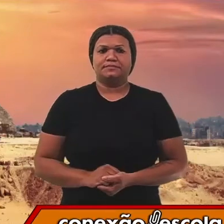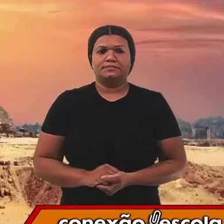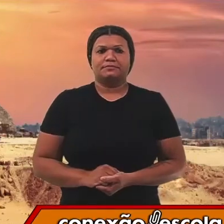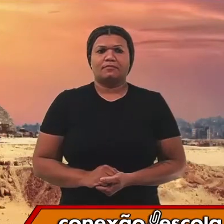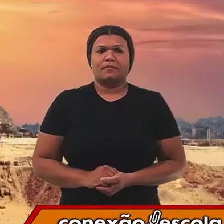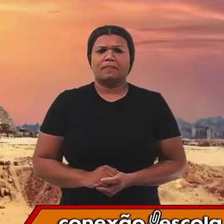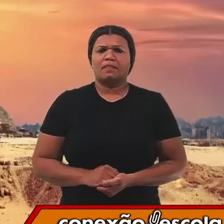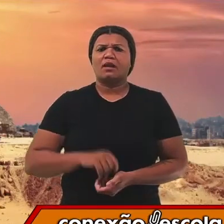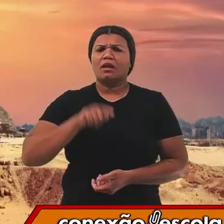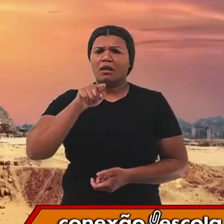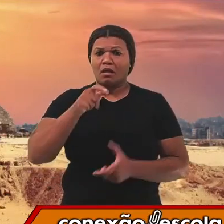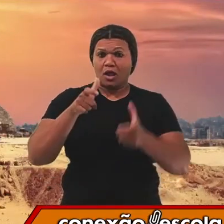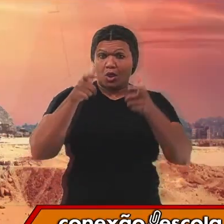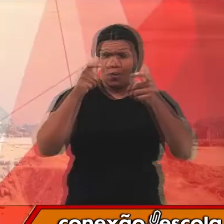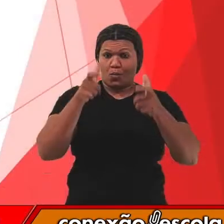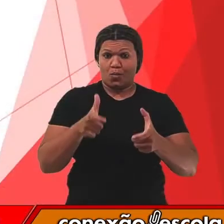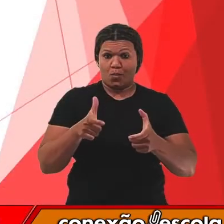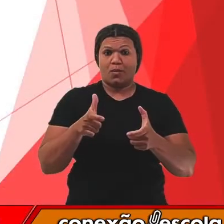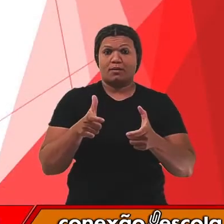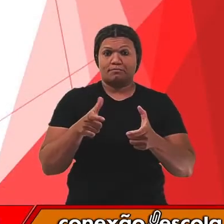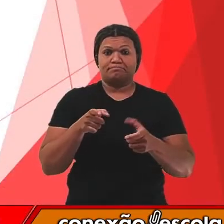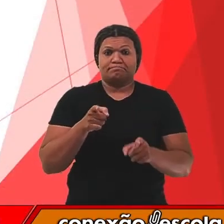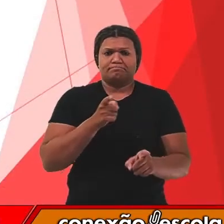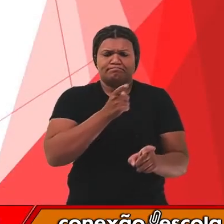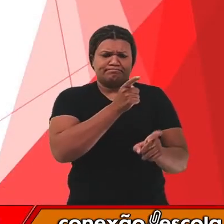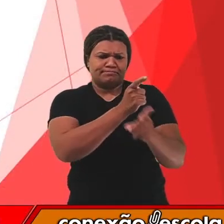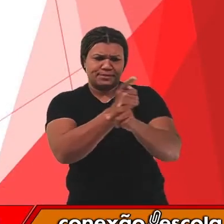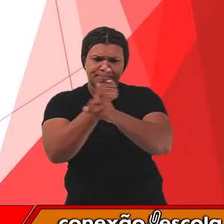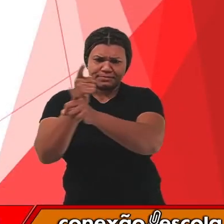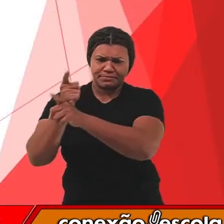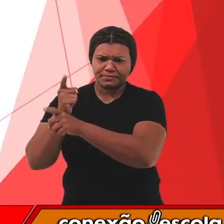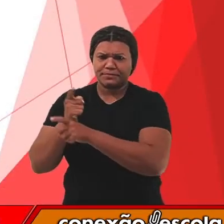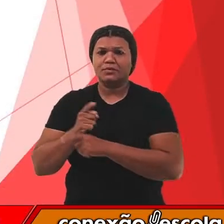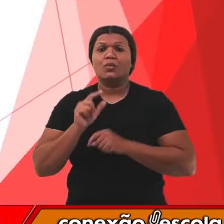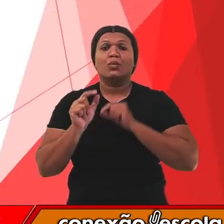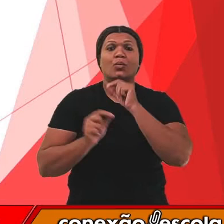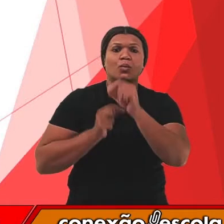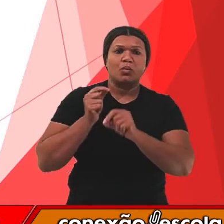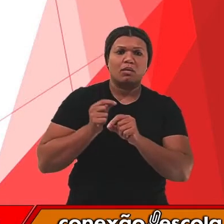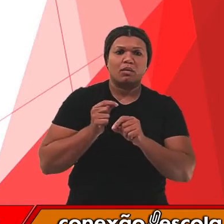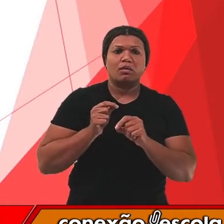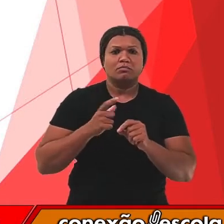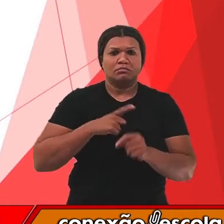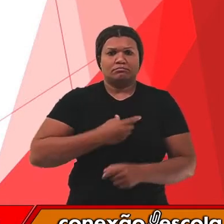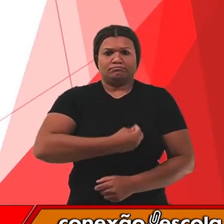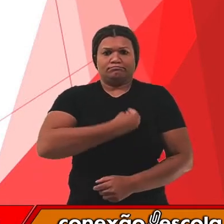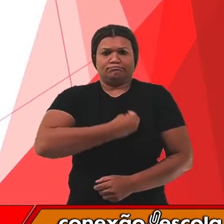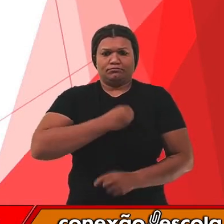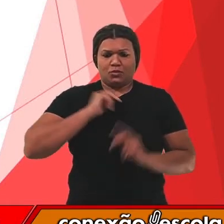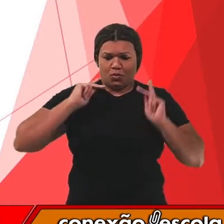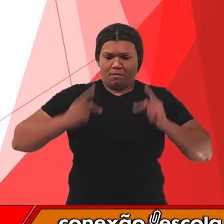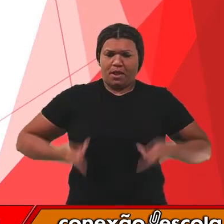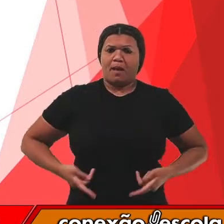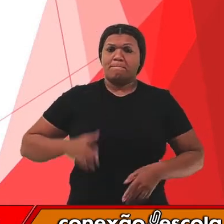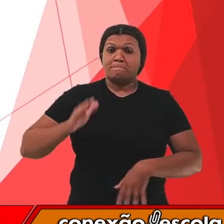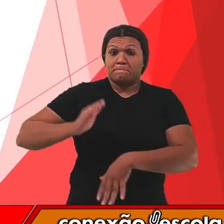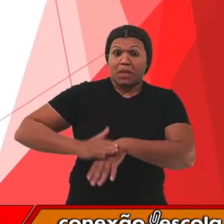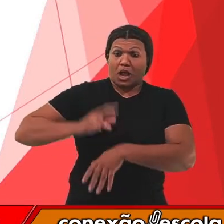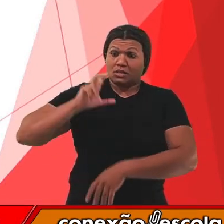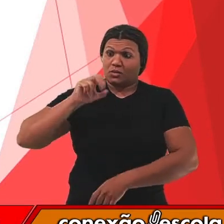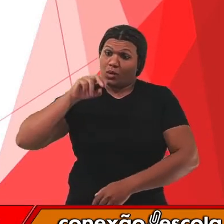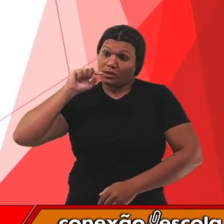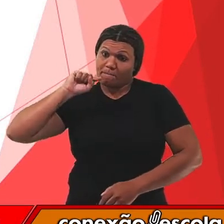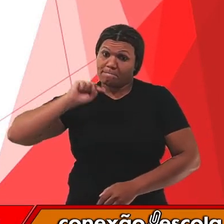Nesse lugar, ela encontrou vestígios da presença humana com mais de 50 mil anos de idade.